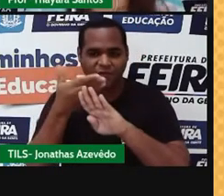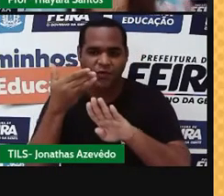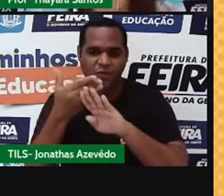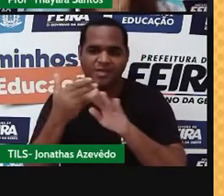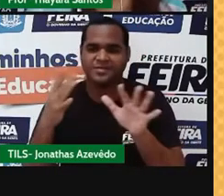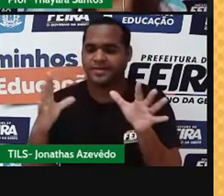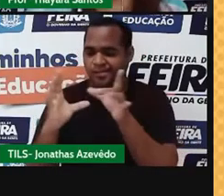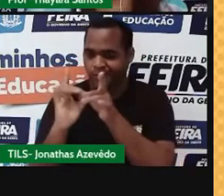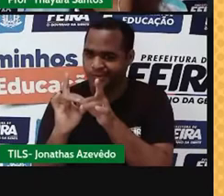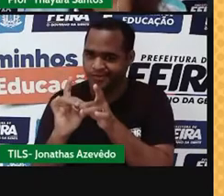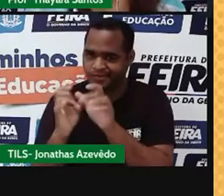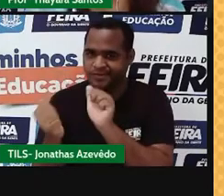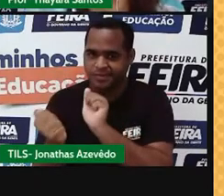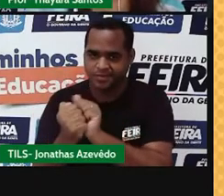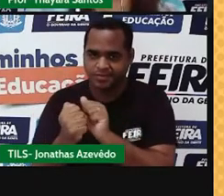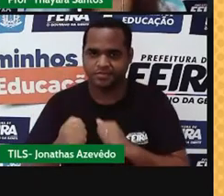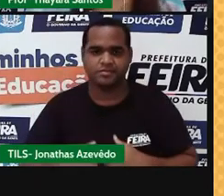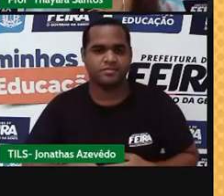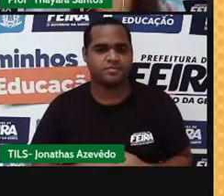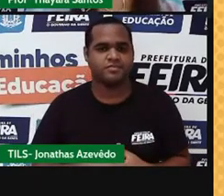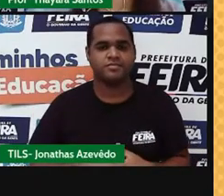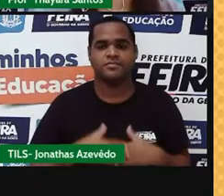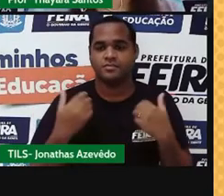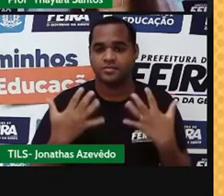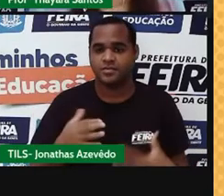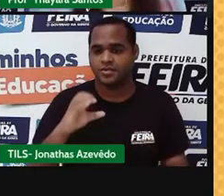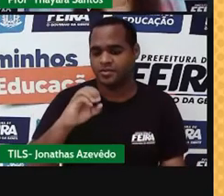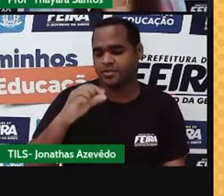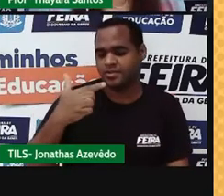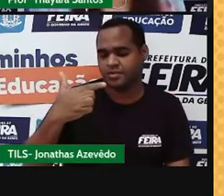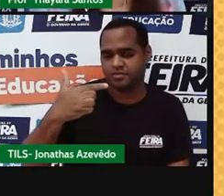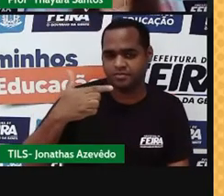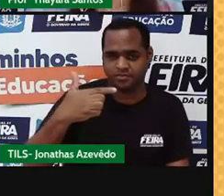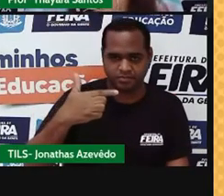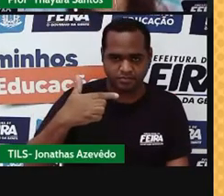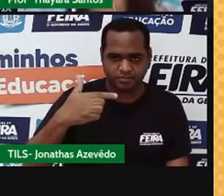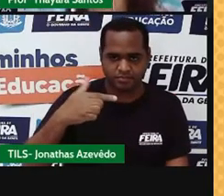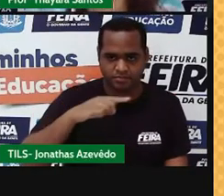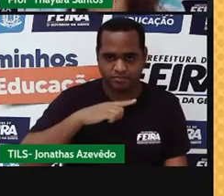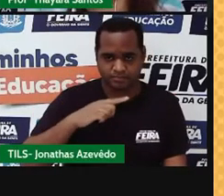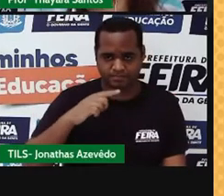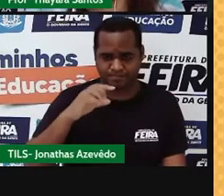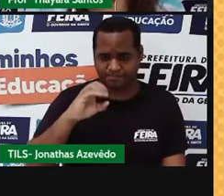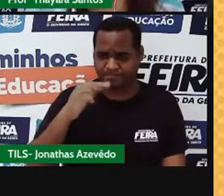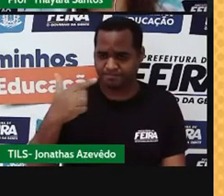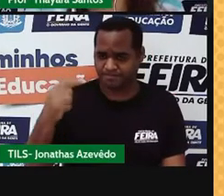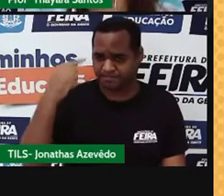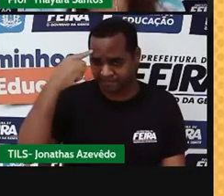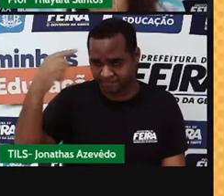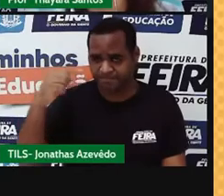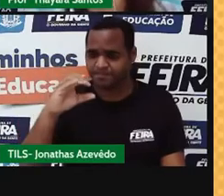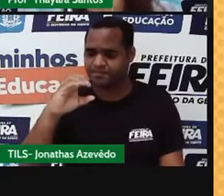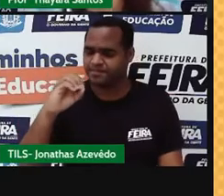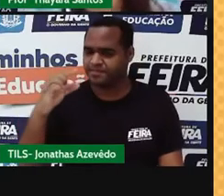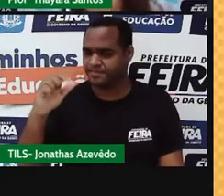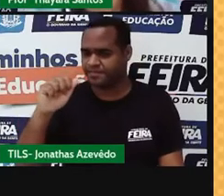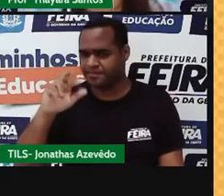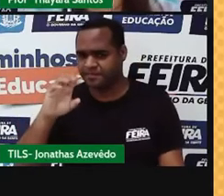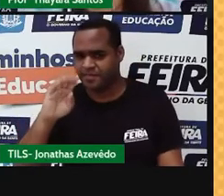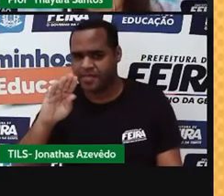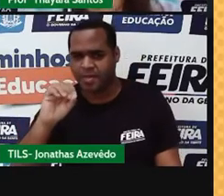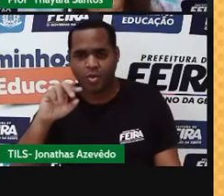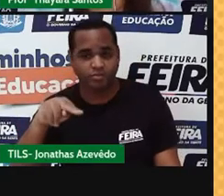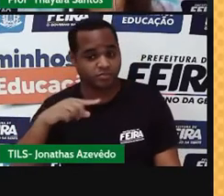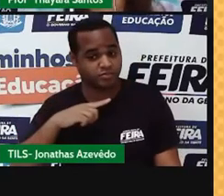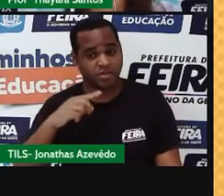substância composta. Mesma coisa o gás carbônico, que é o CO2, é formado por um átomo de carbono e dois átomos de